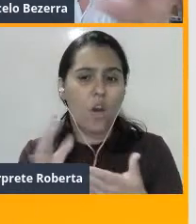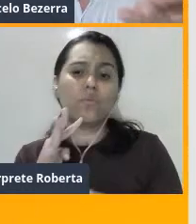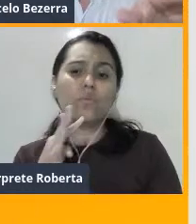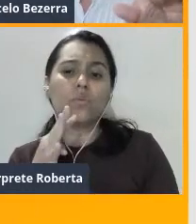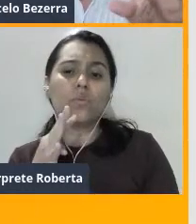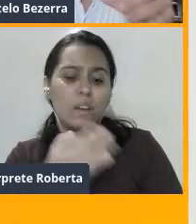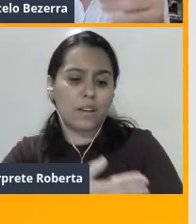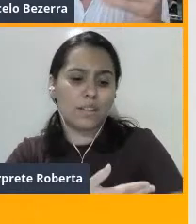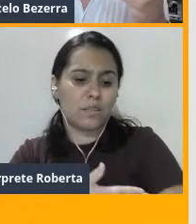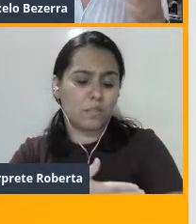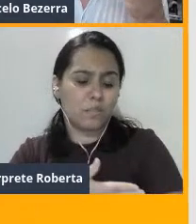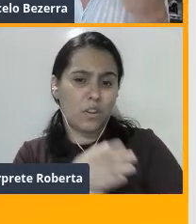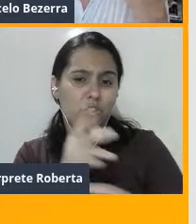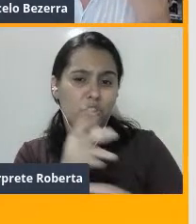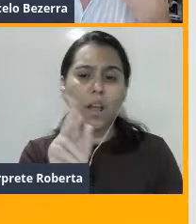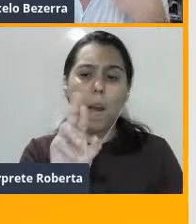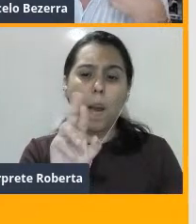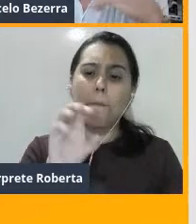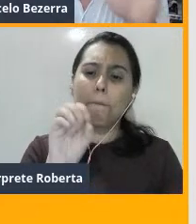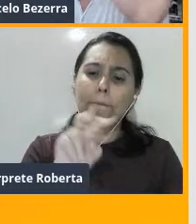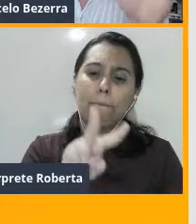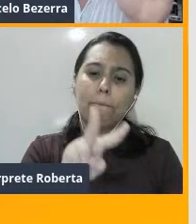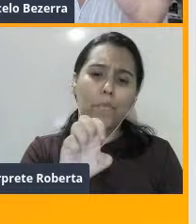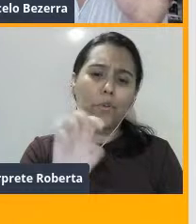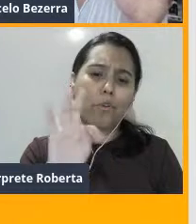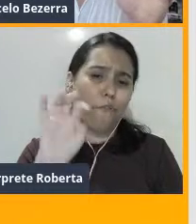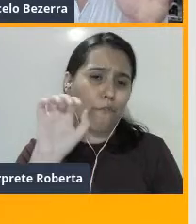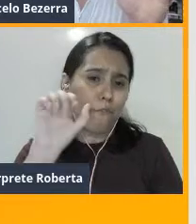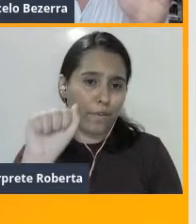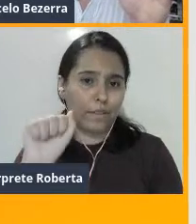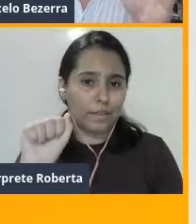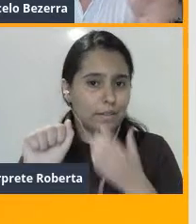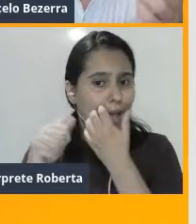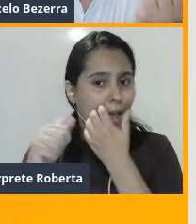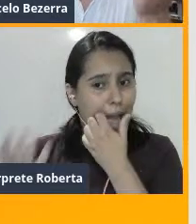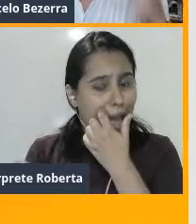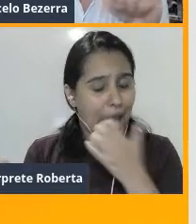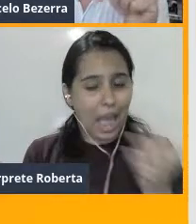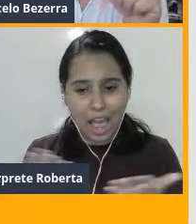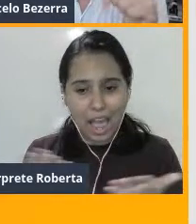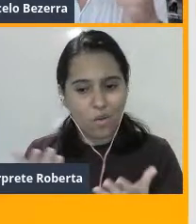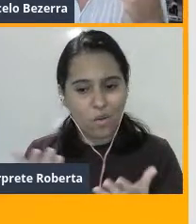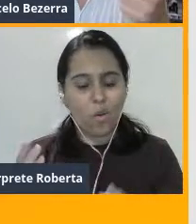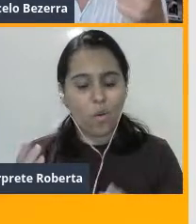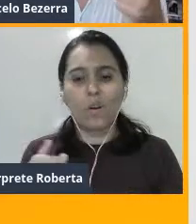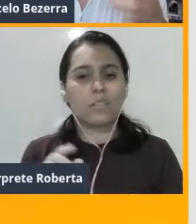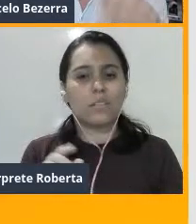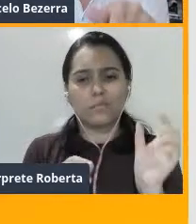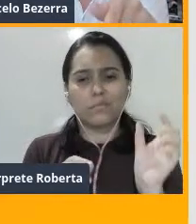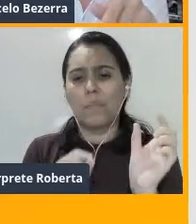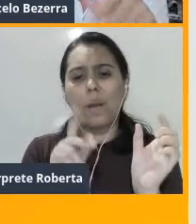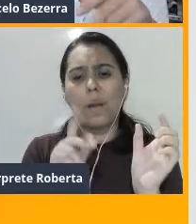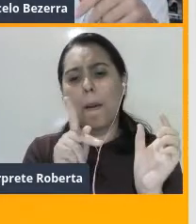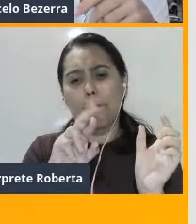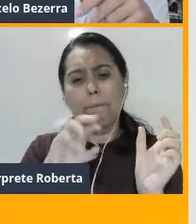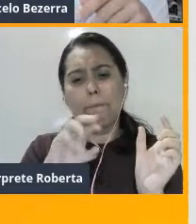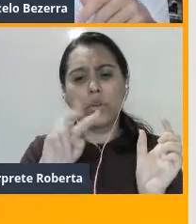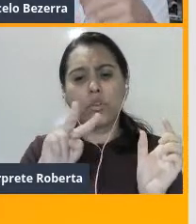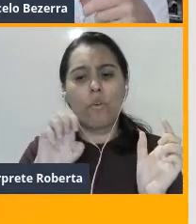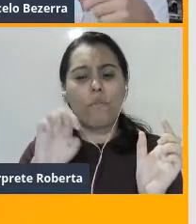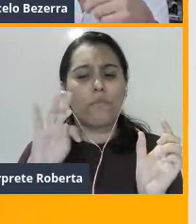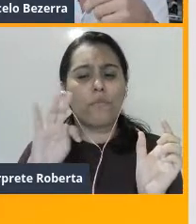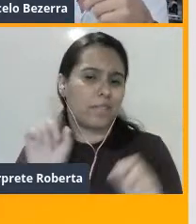usa nem proveta mais, mas os métodos já são bem mais avançados, mas o trabalho que culminou com o nascimento de uma